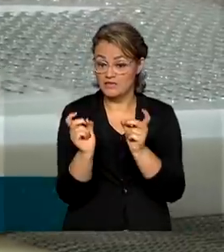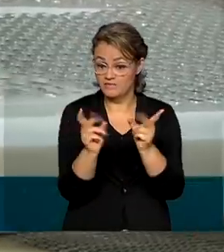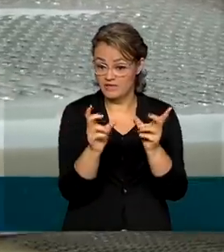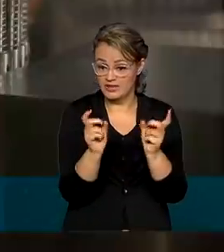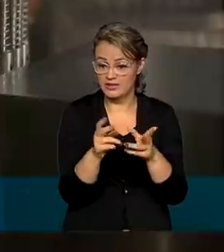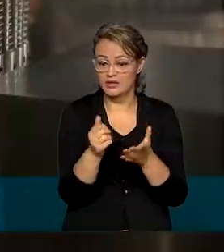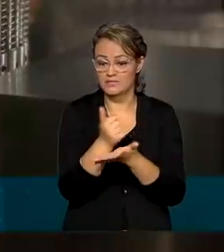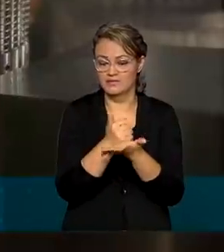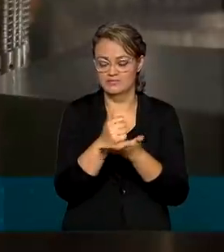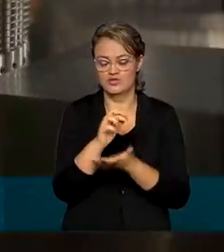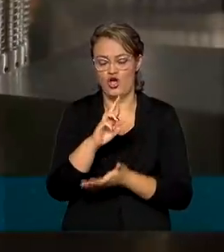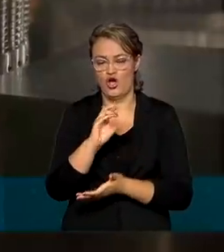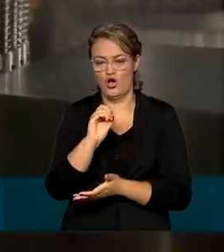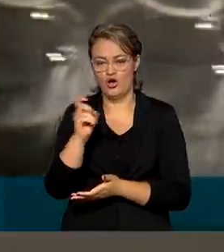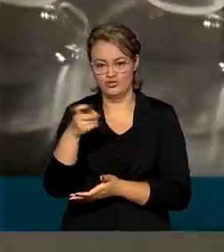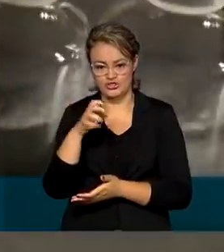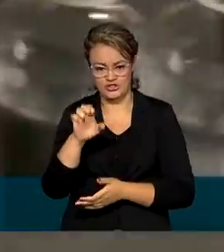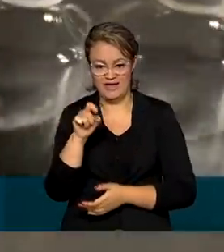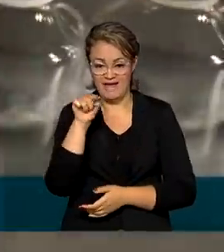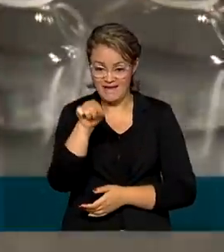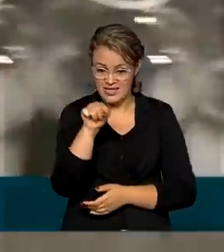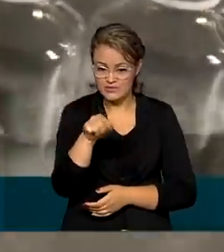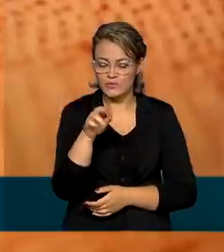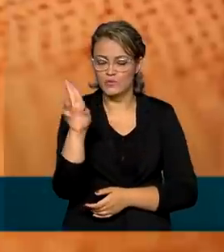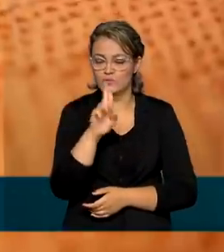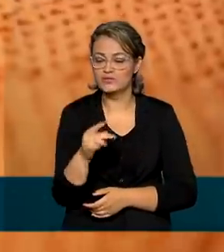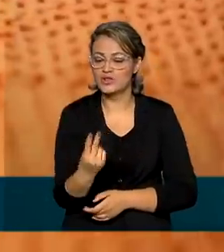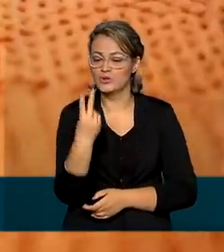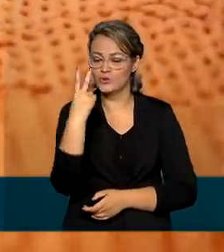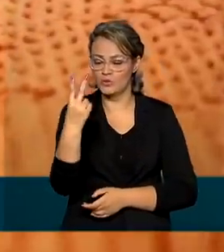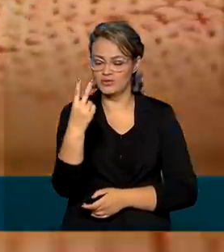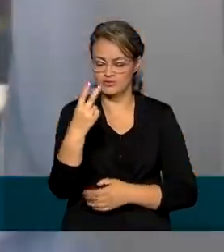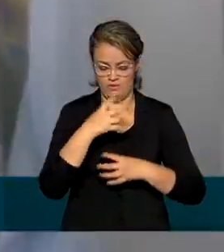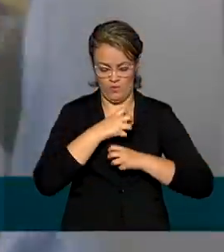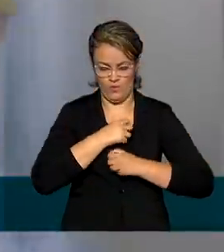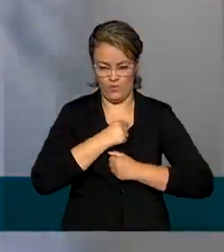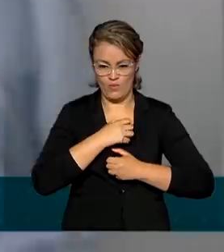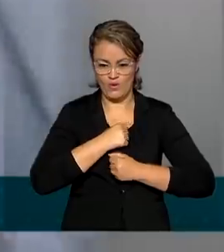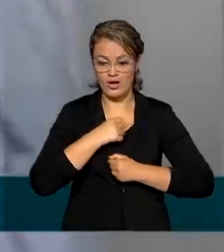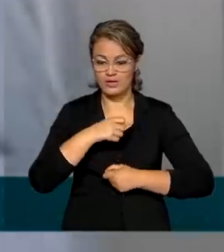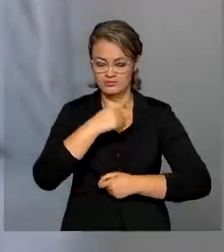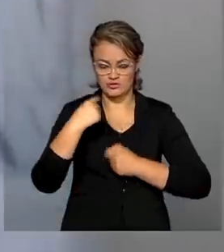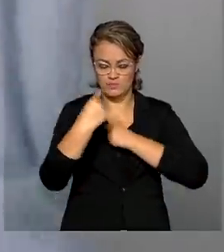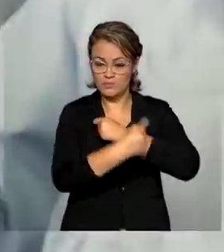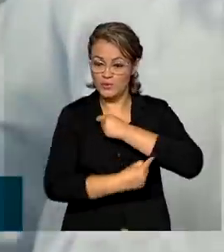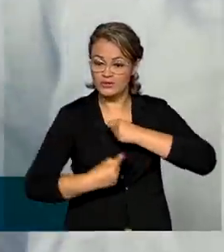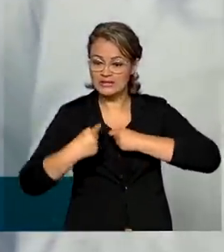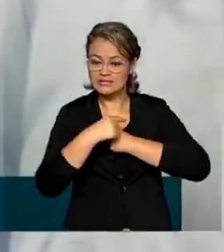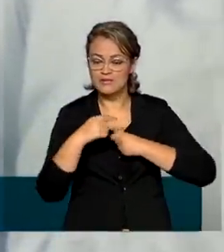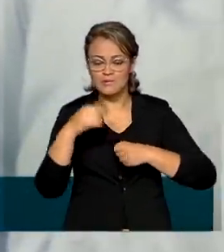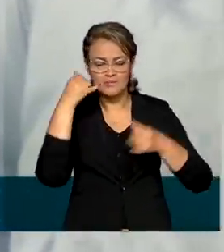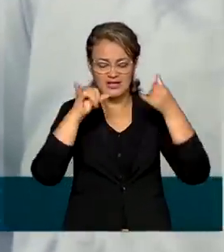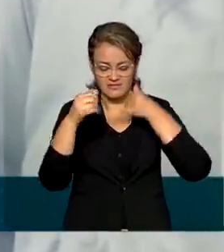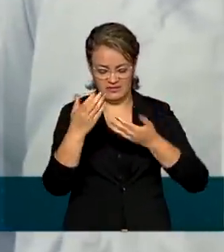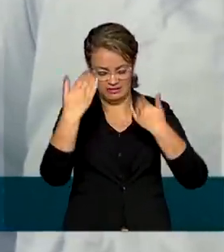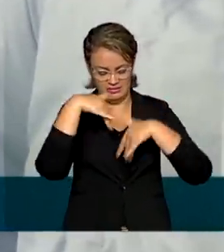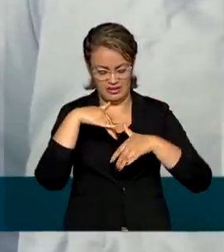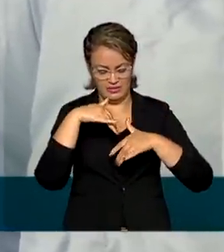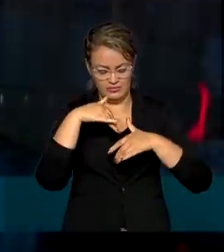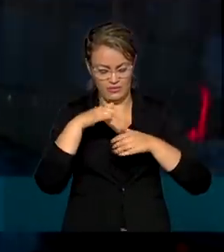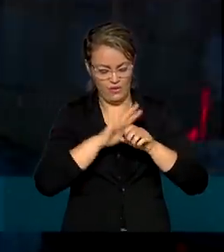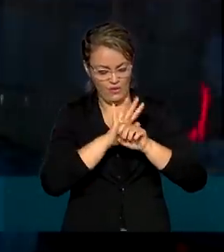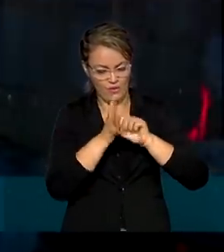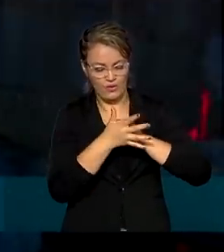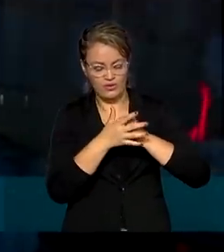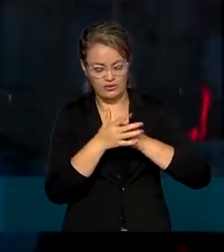farmacêutica Roche, o coquetel usa dois anticorpos monoclonais, que trabalham para evitar que o novo coronavírus se